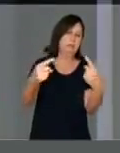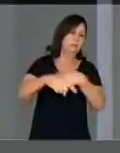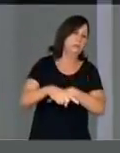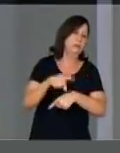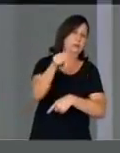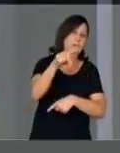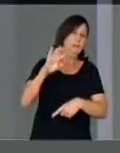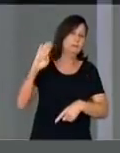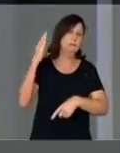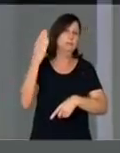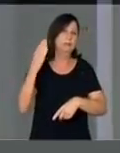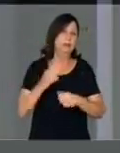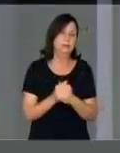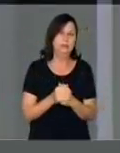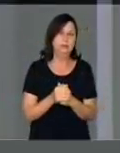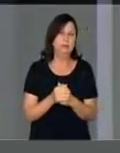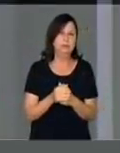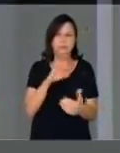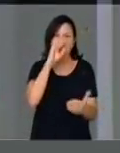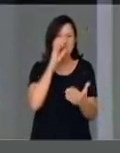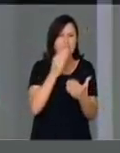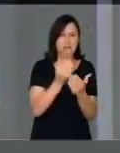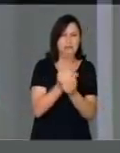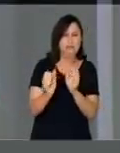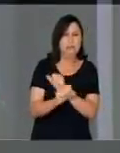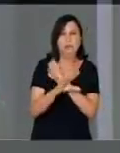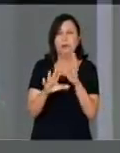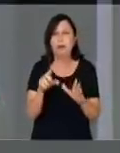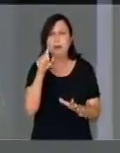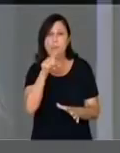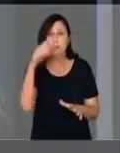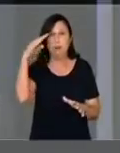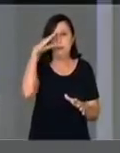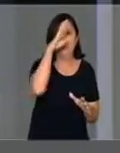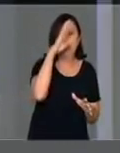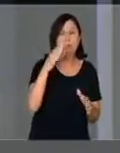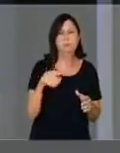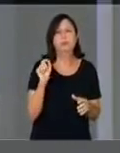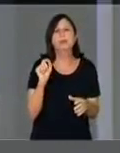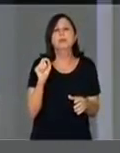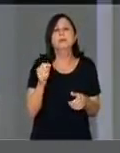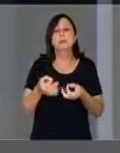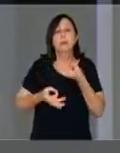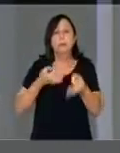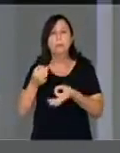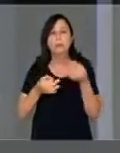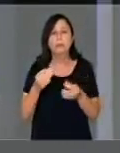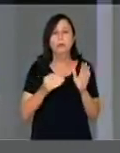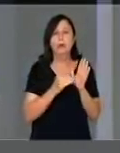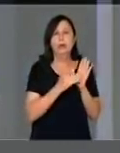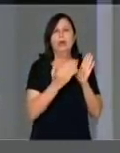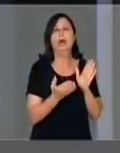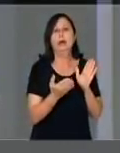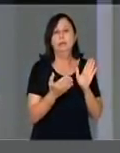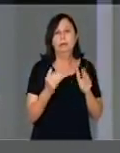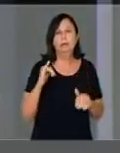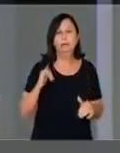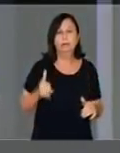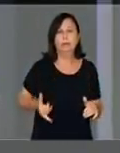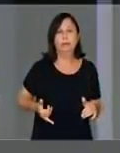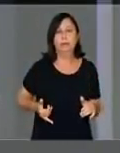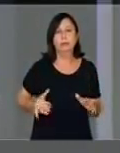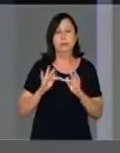Não é assim não. Ele já deixou claro. Ele já deixou claro que é favorável ao Bolsa Família, sim.